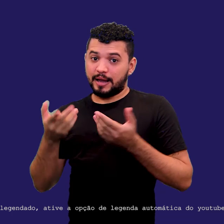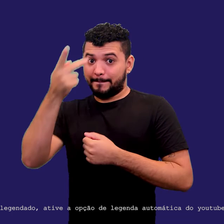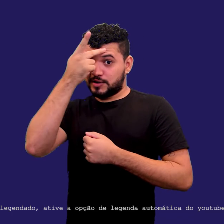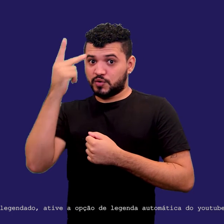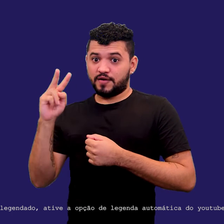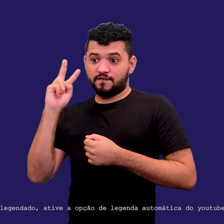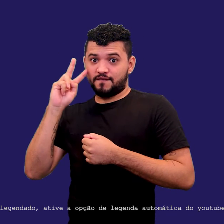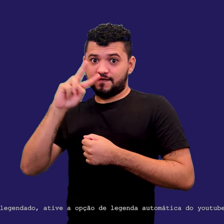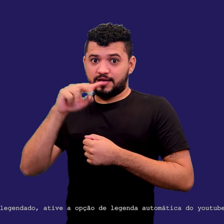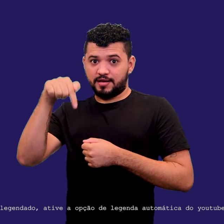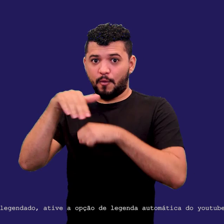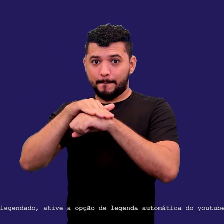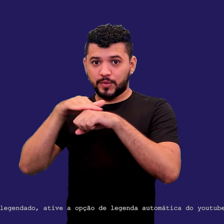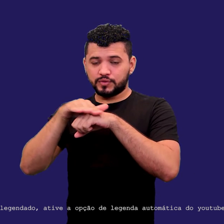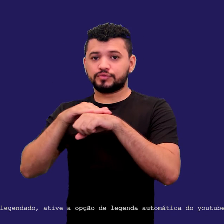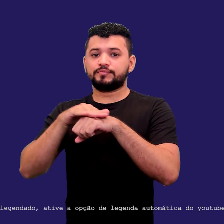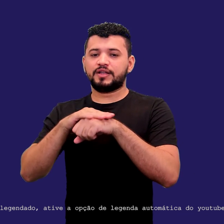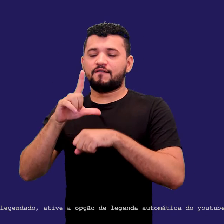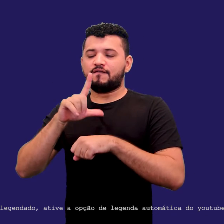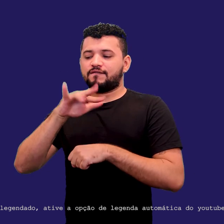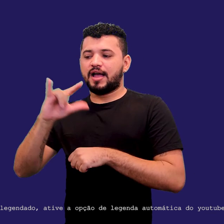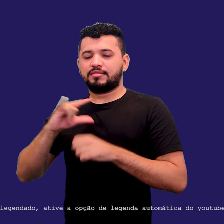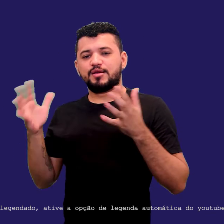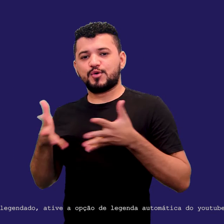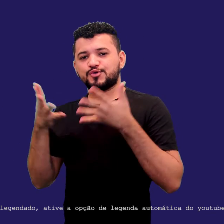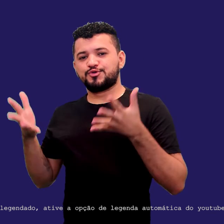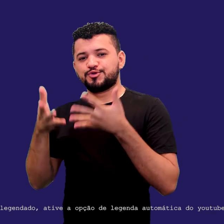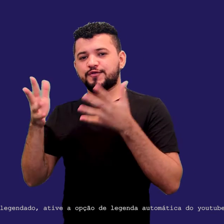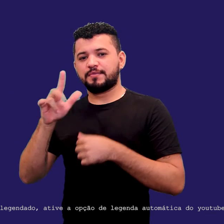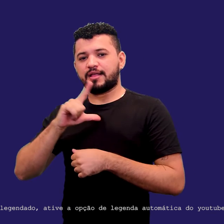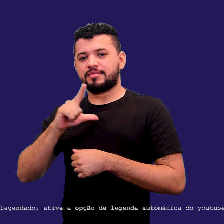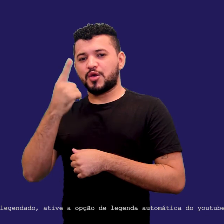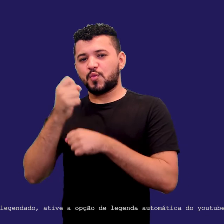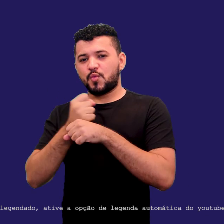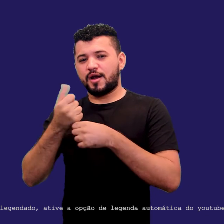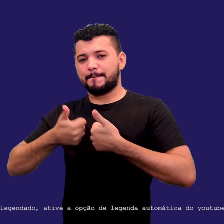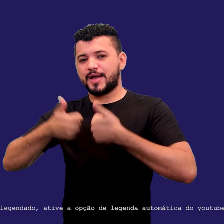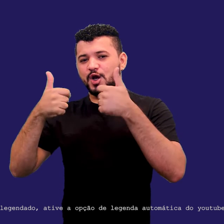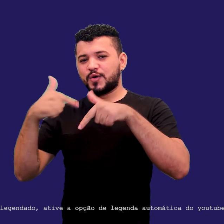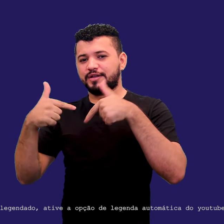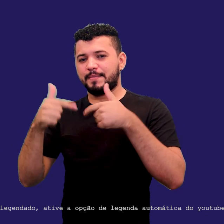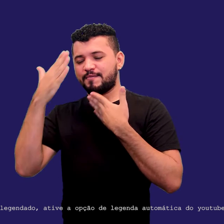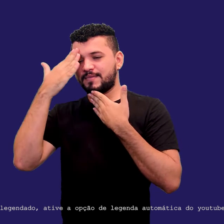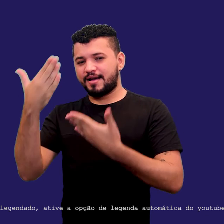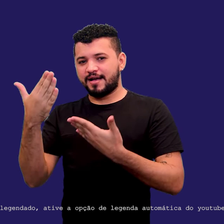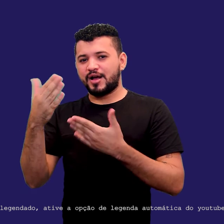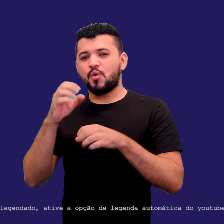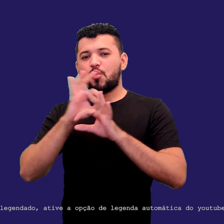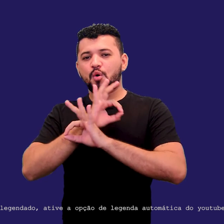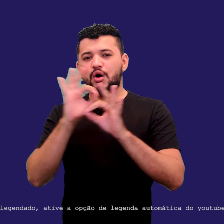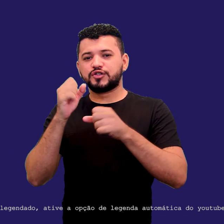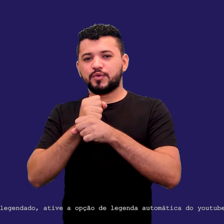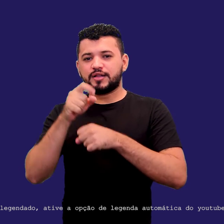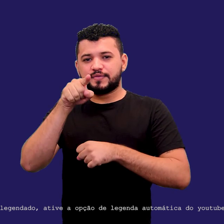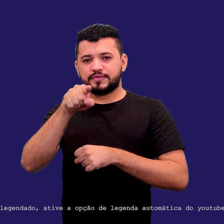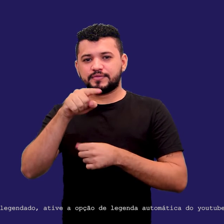motivado, bem motivada e a ter um ano melhor no trabalho. Muito obrigada. E um ótimo ano pra você. Muito obrigado a gente bater esse papo.